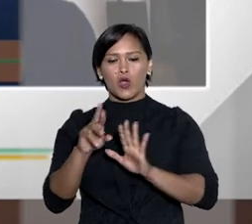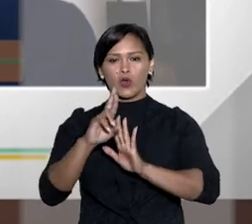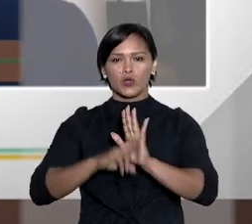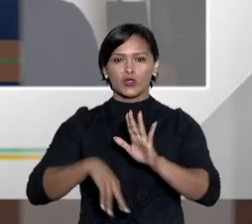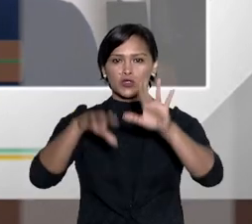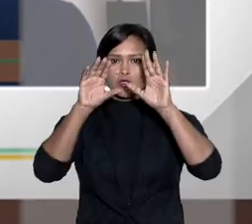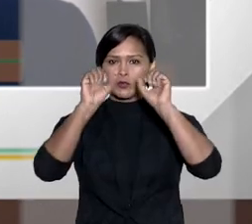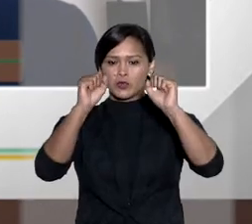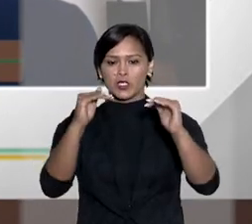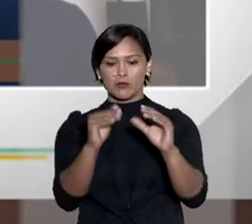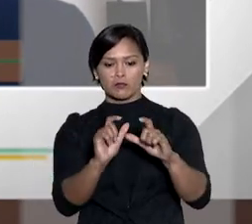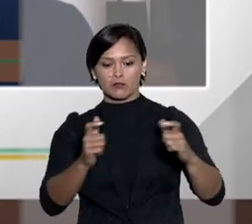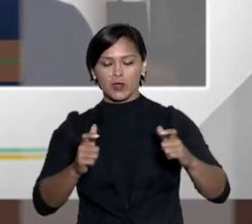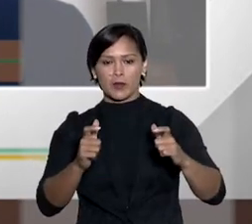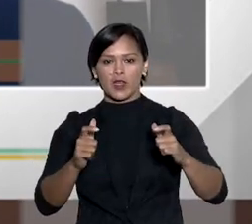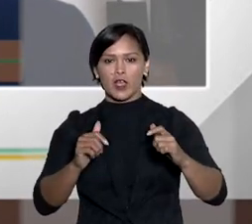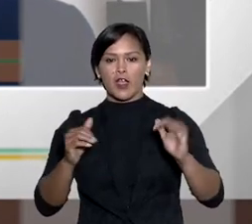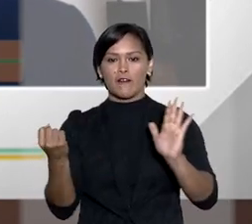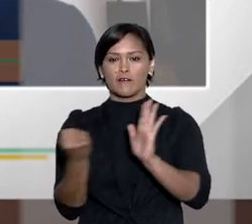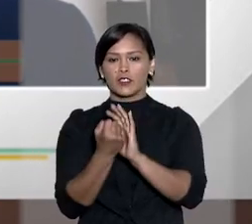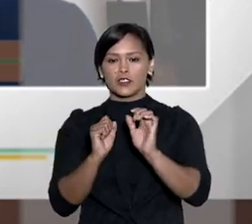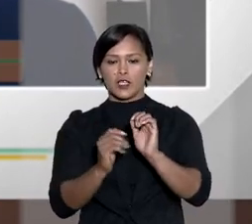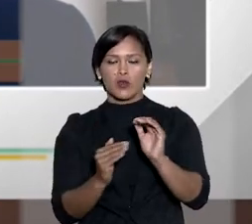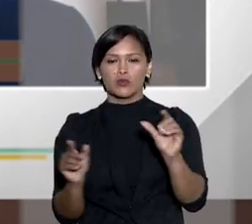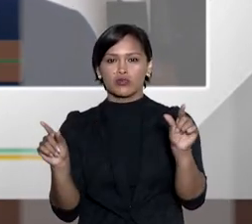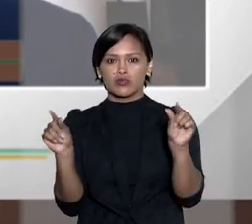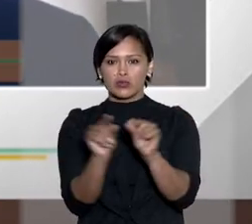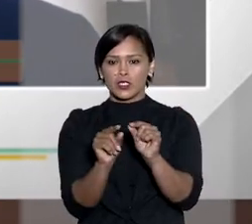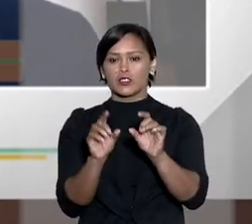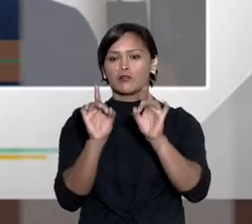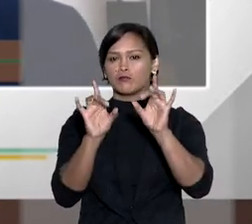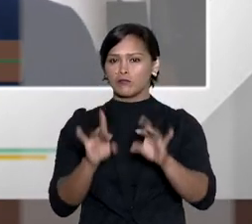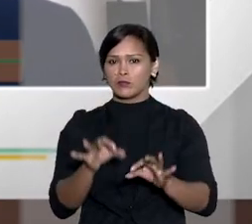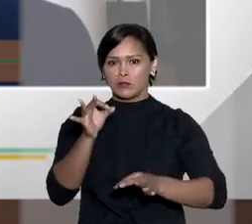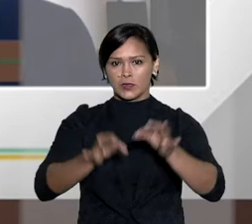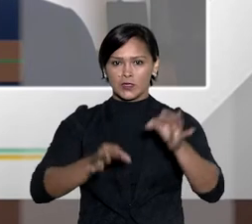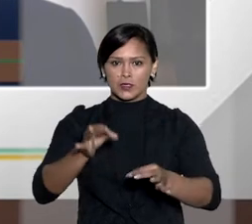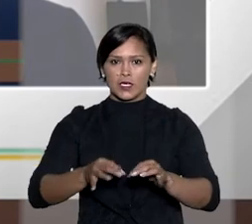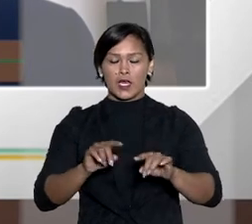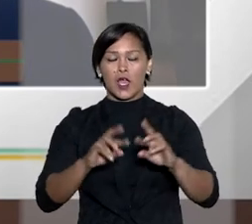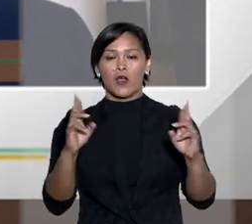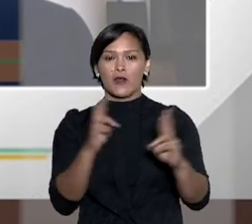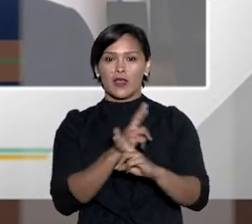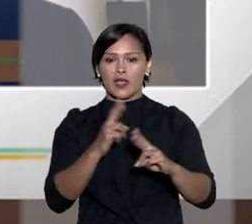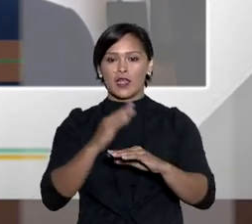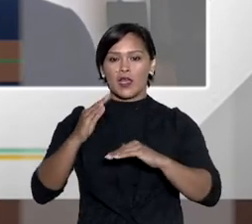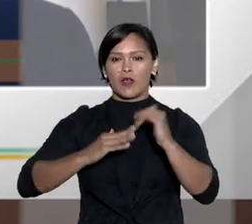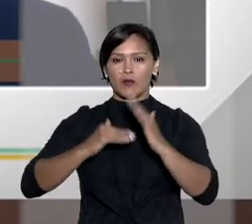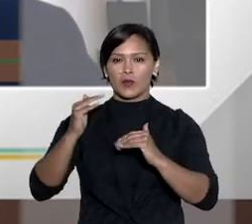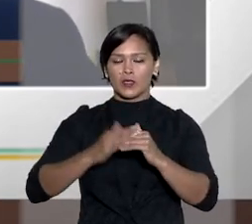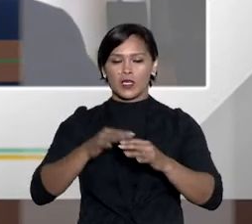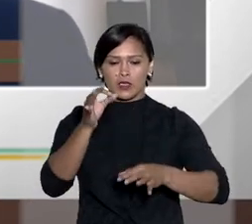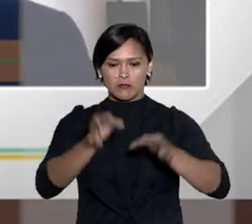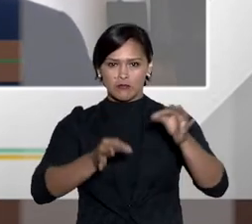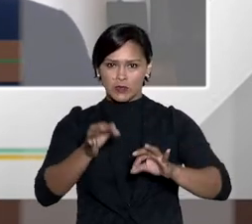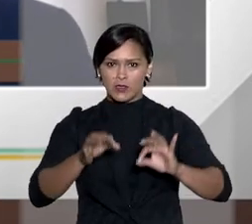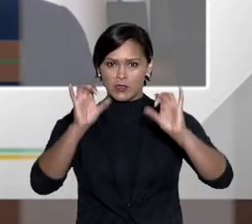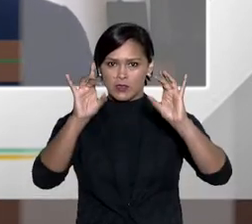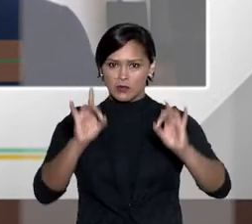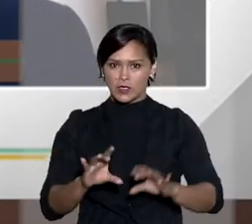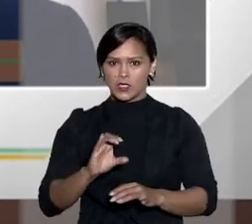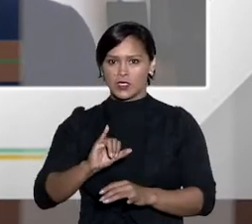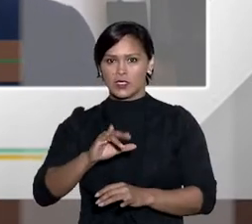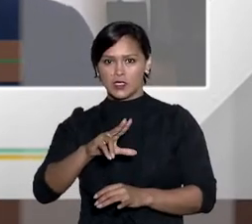pode lei local ou resolução de tribunal ampliar, fixar ou restringir a competência dos juizados especiais cíveis.